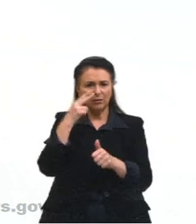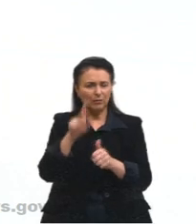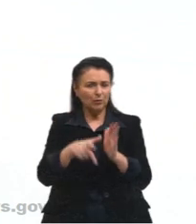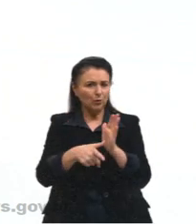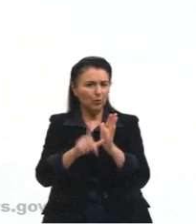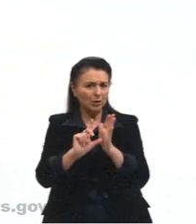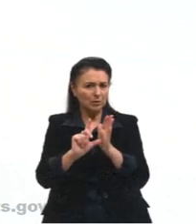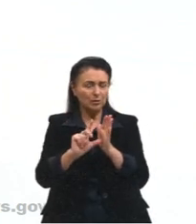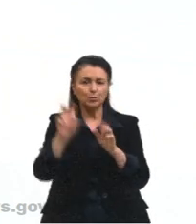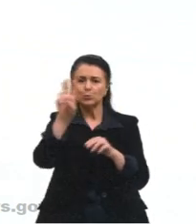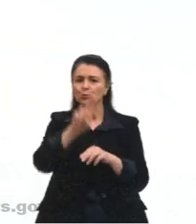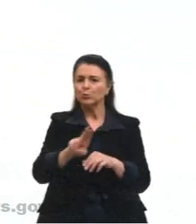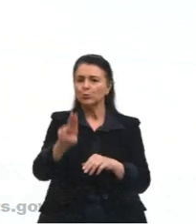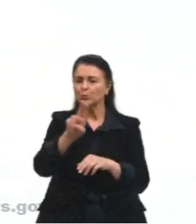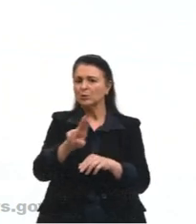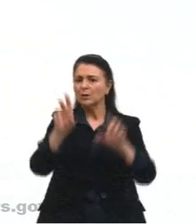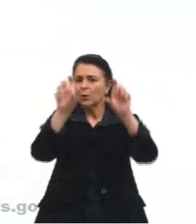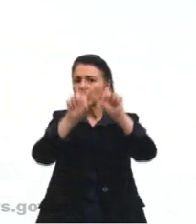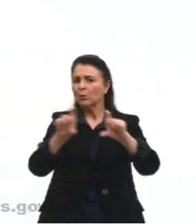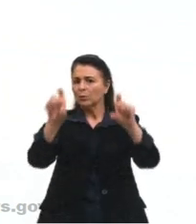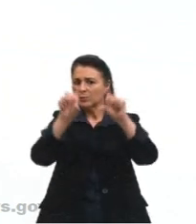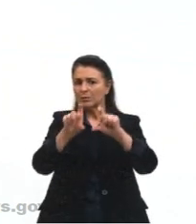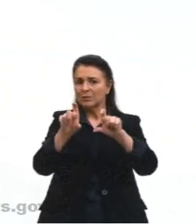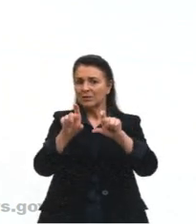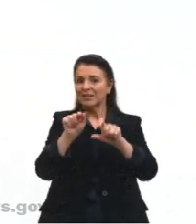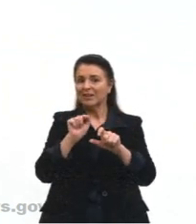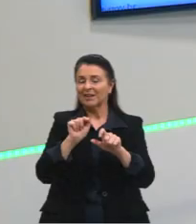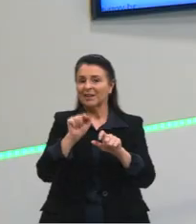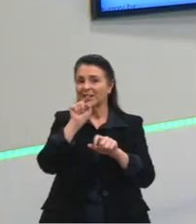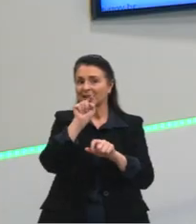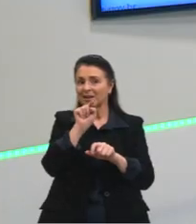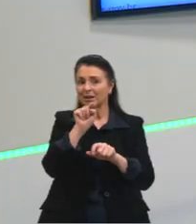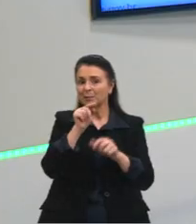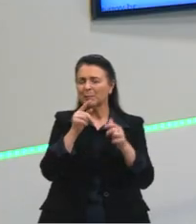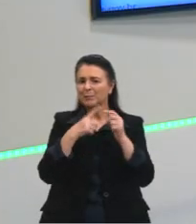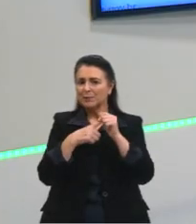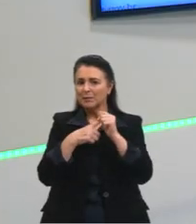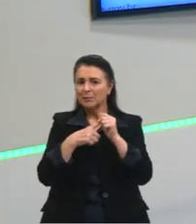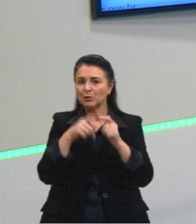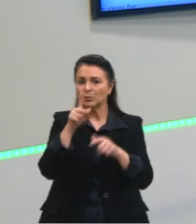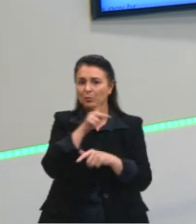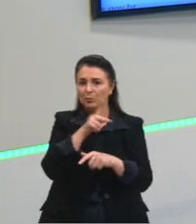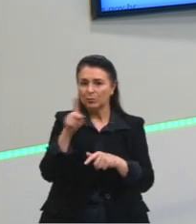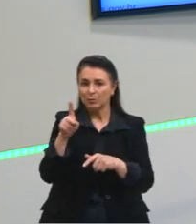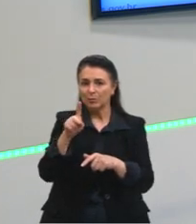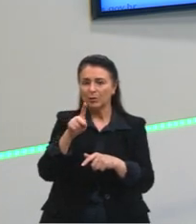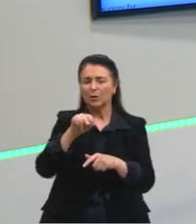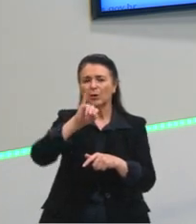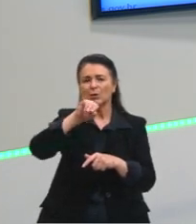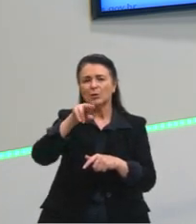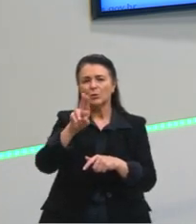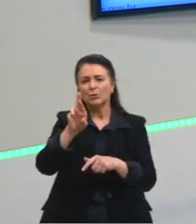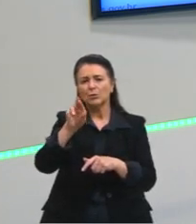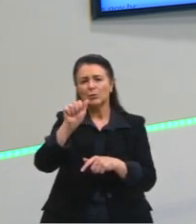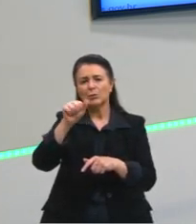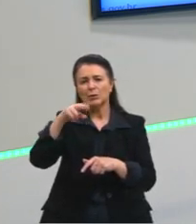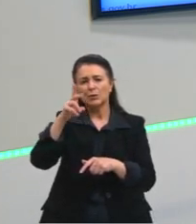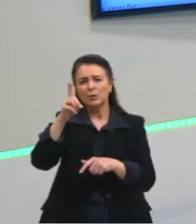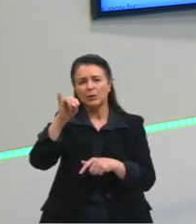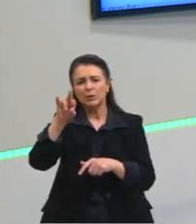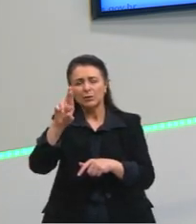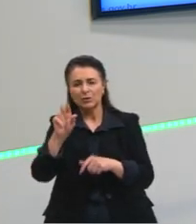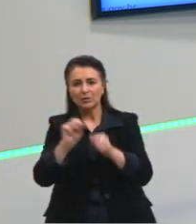imagem computadorizada e aqui ela está sendo colocada, né, principalmente pelo professor Jurandir Ross, tá? E aí ele vai